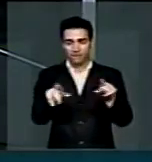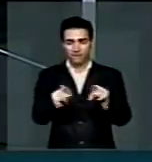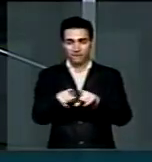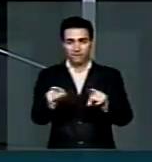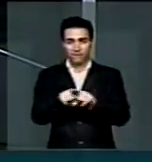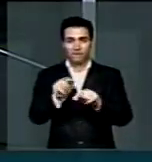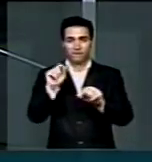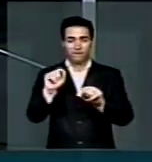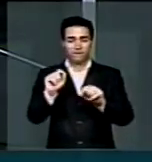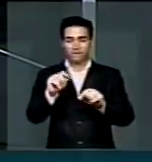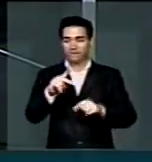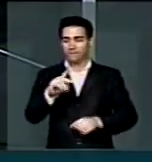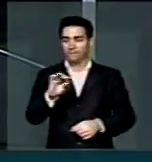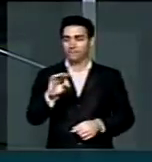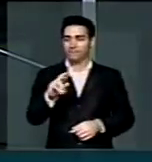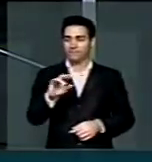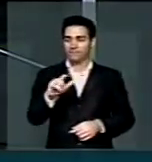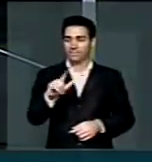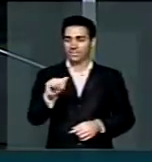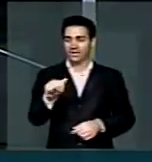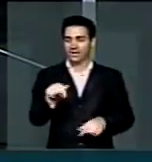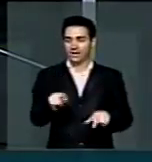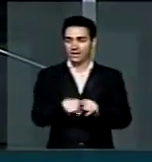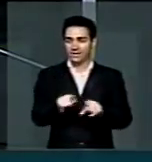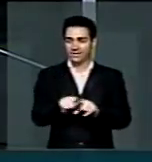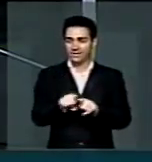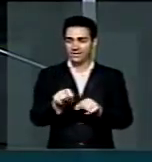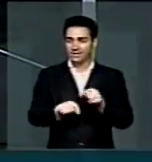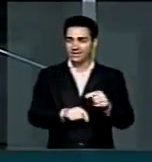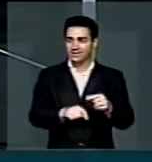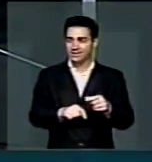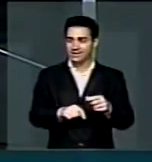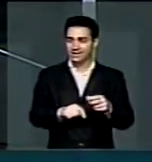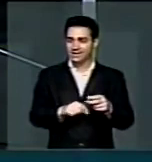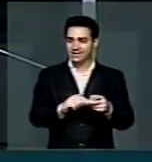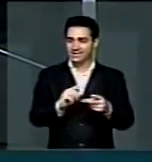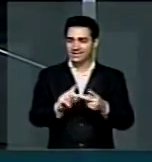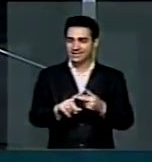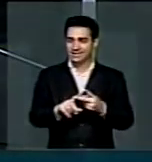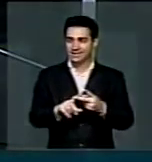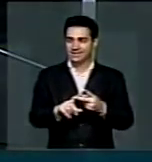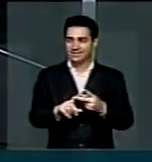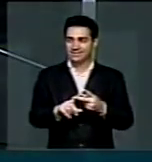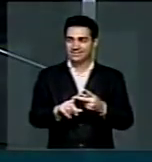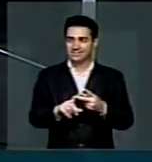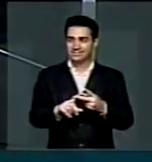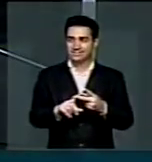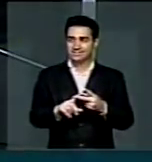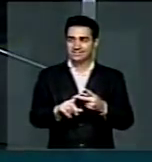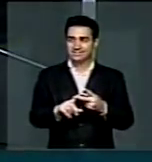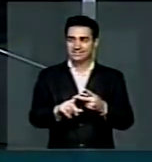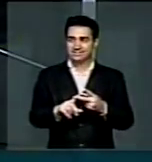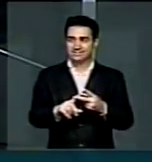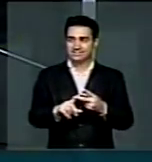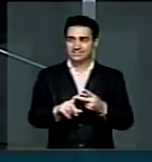lá de Petrolina, e agradecer, Sr. Presidente, também a apoios que recebemos em municípios como